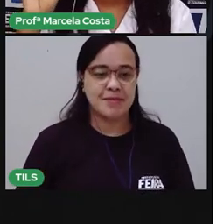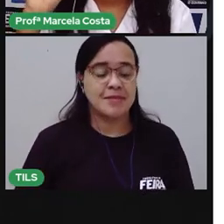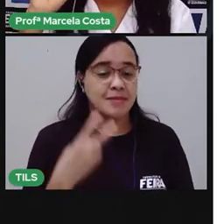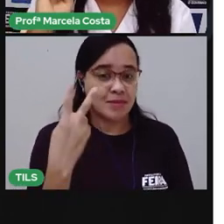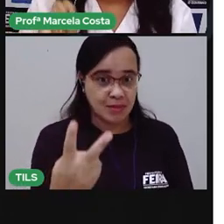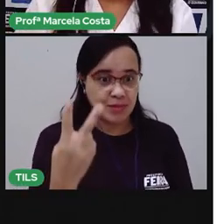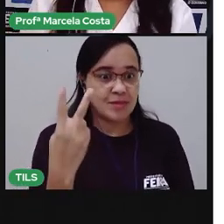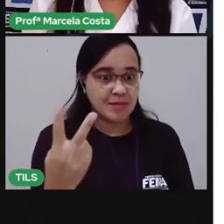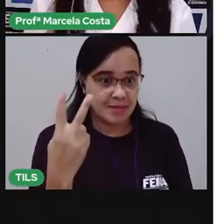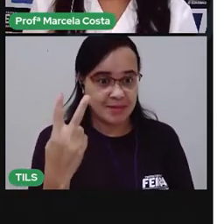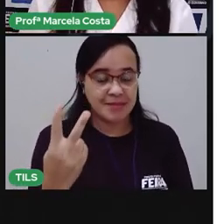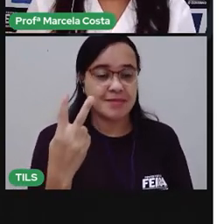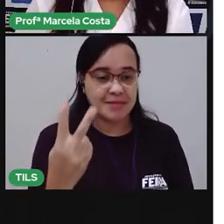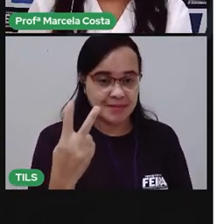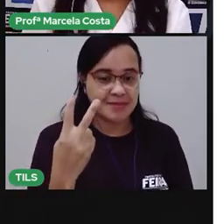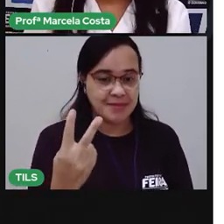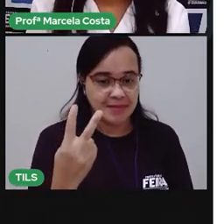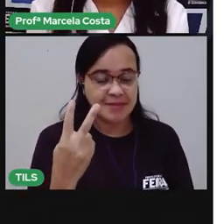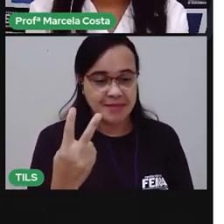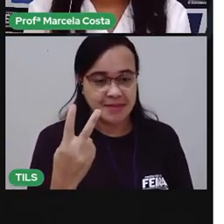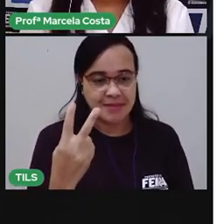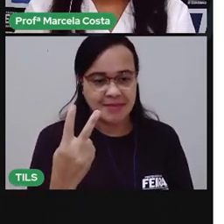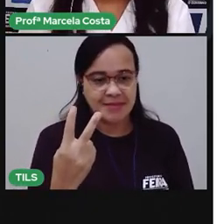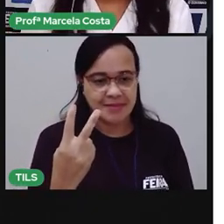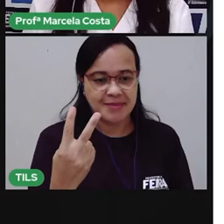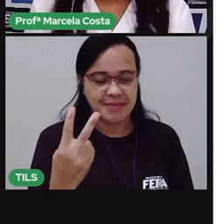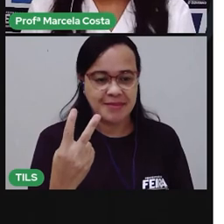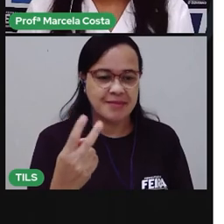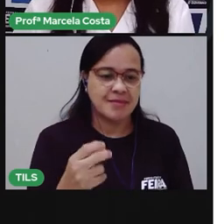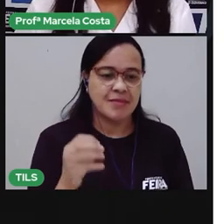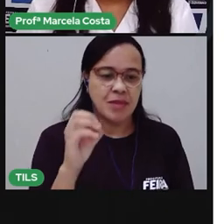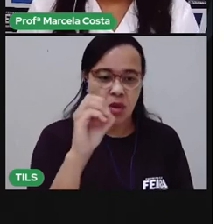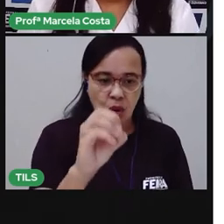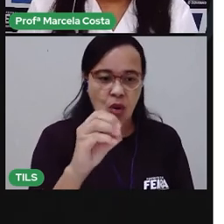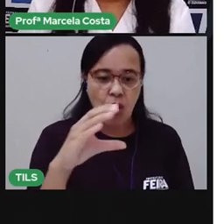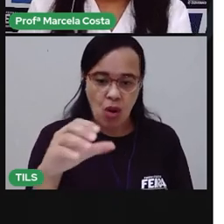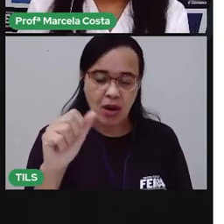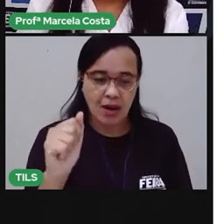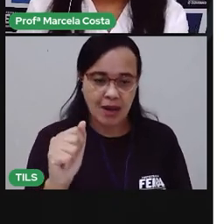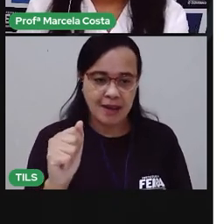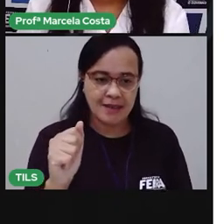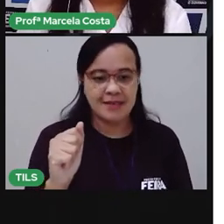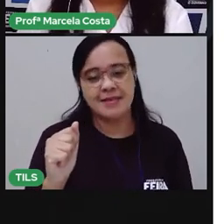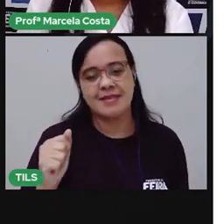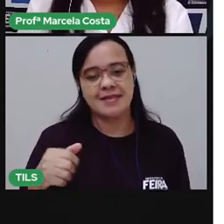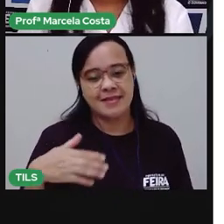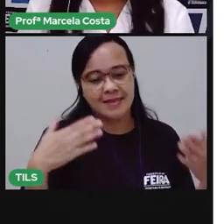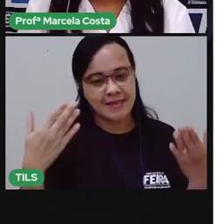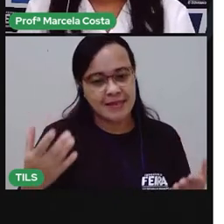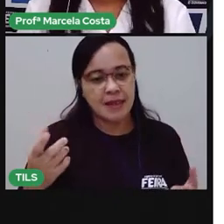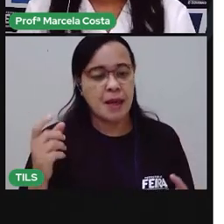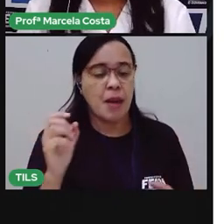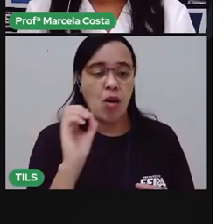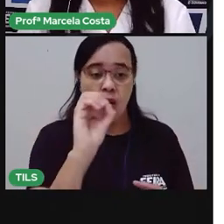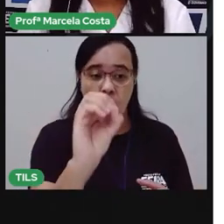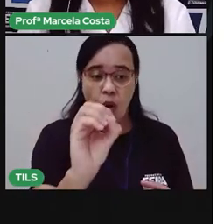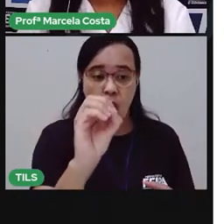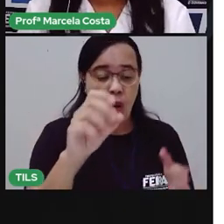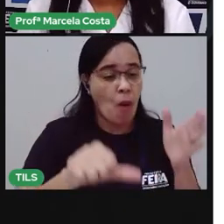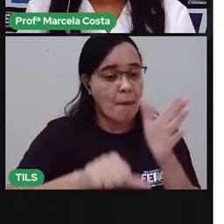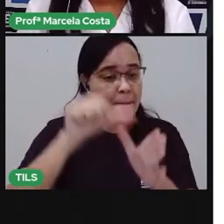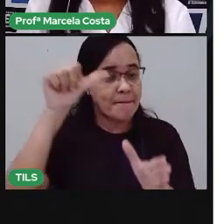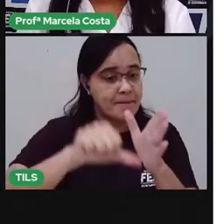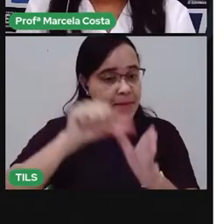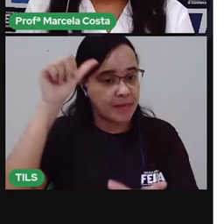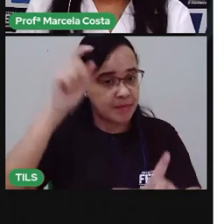Duas Vezes a gente abriu a boca para falar essa palavra A primeira letra dessa palavra é a letra O Ó